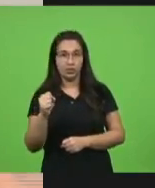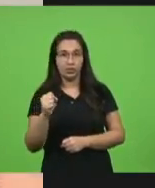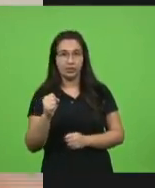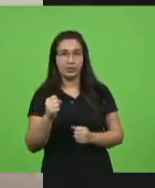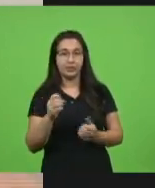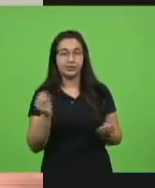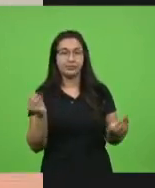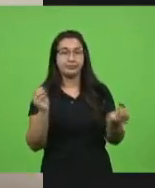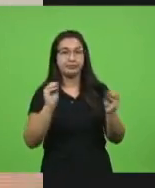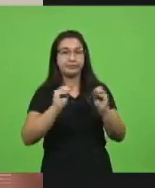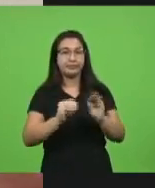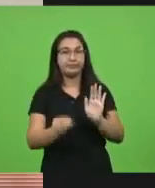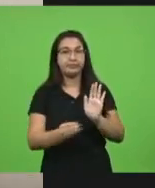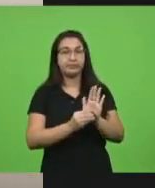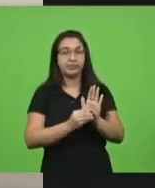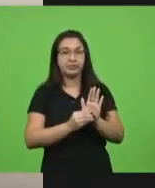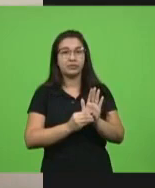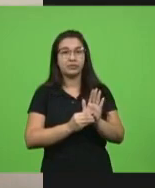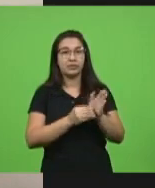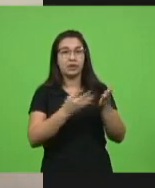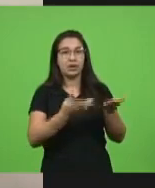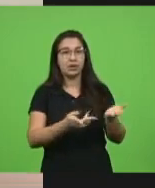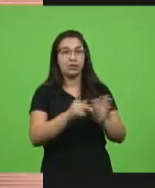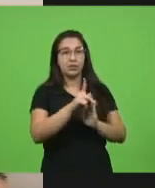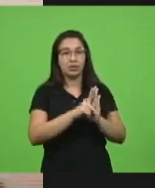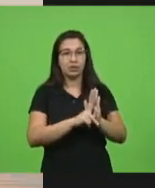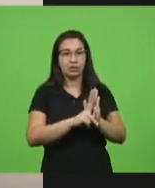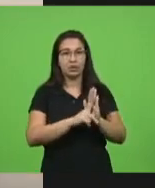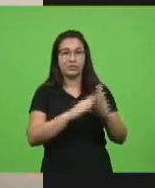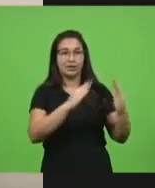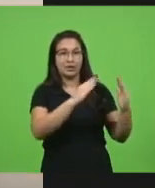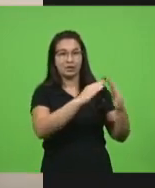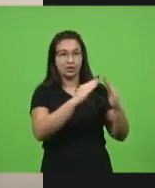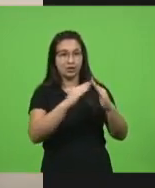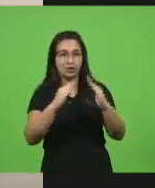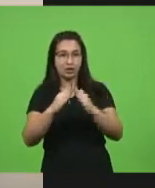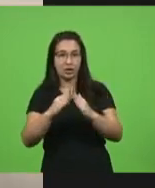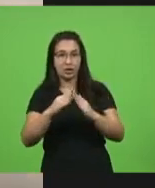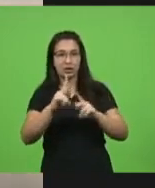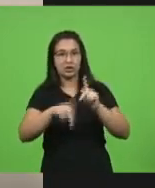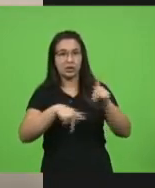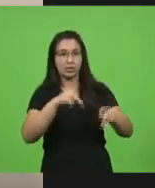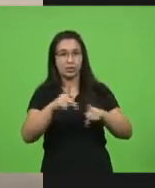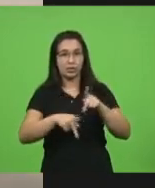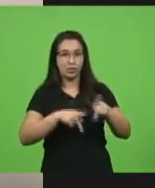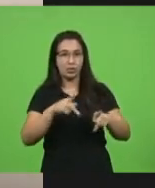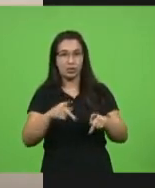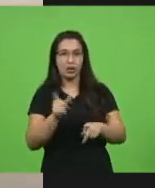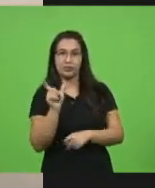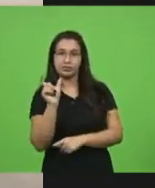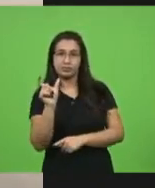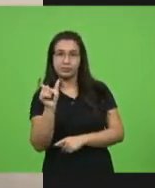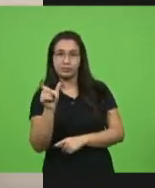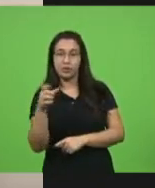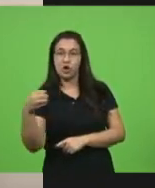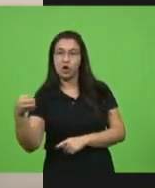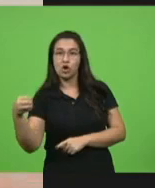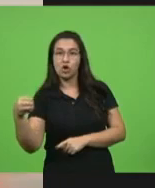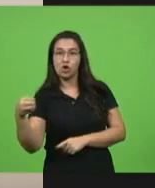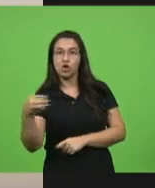de habitação popular intitulado como a nova casa